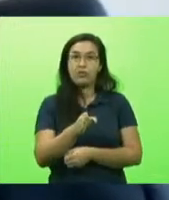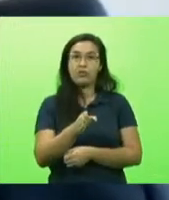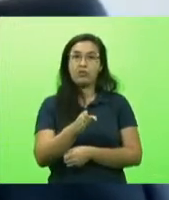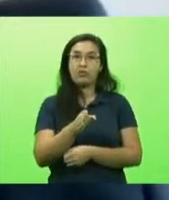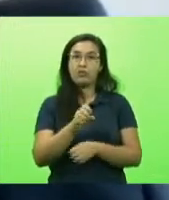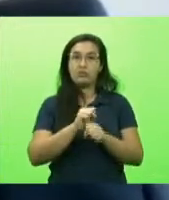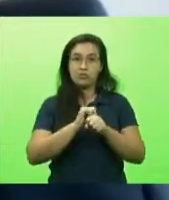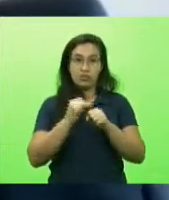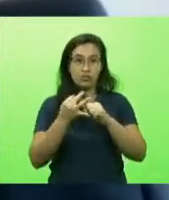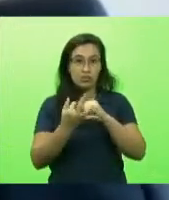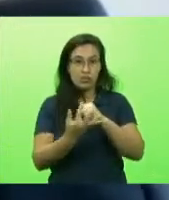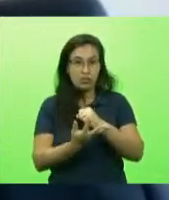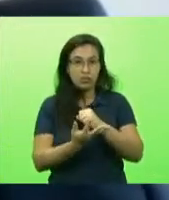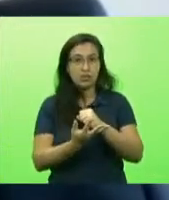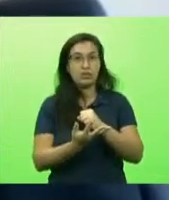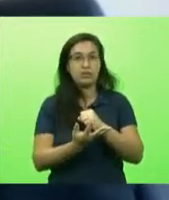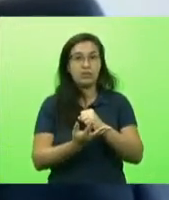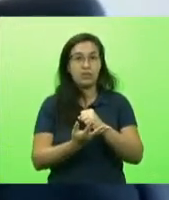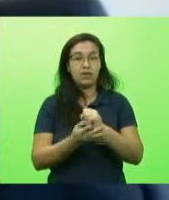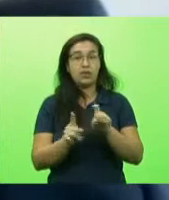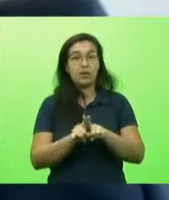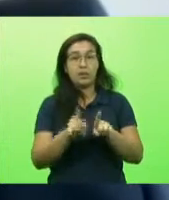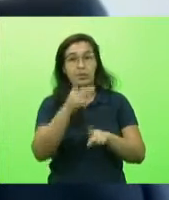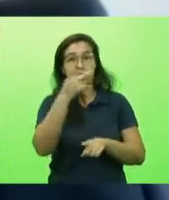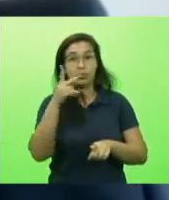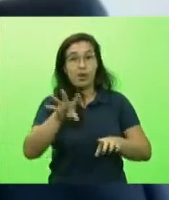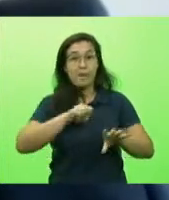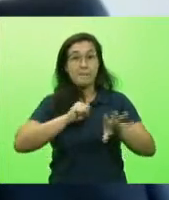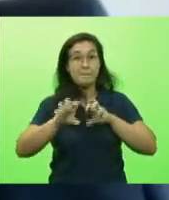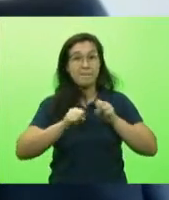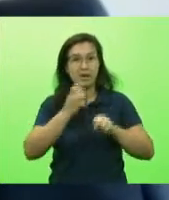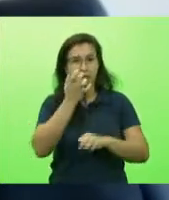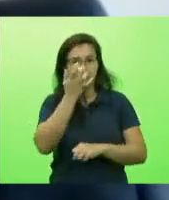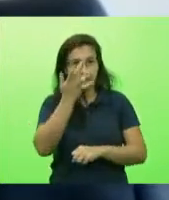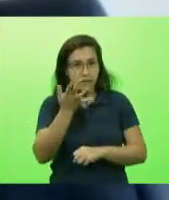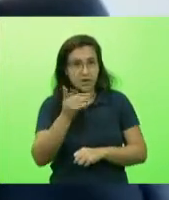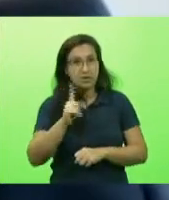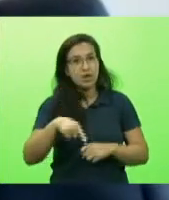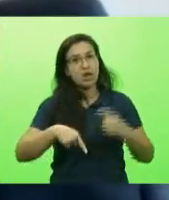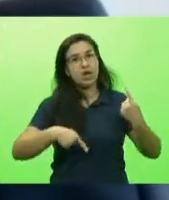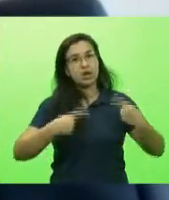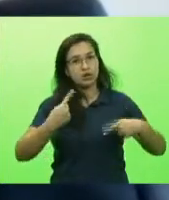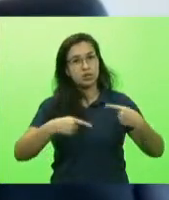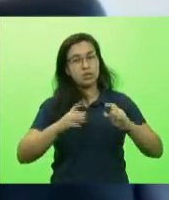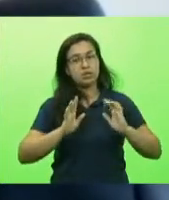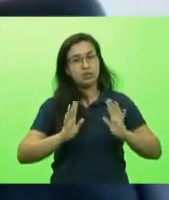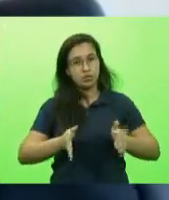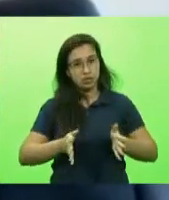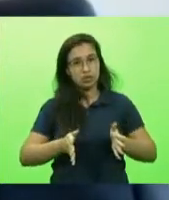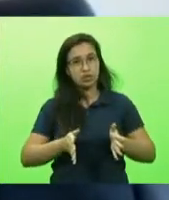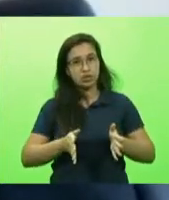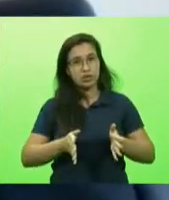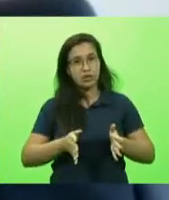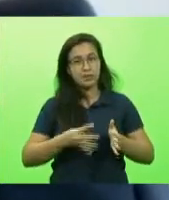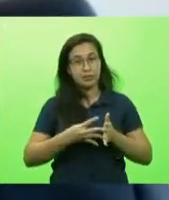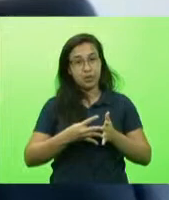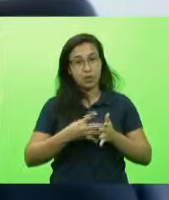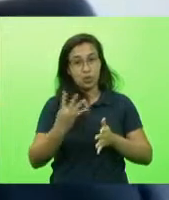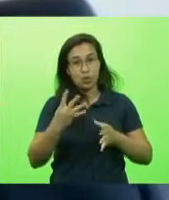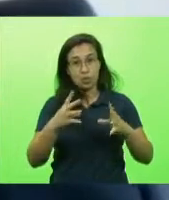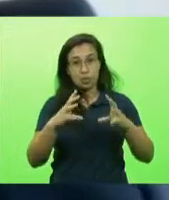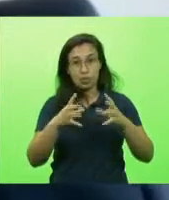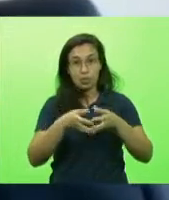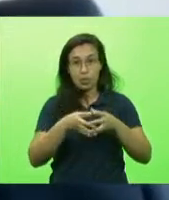esses foram os critérios utilizados para escolha fase 1, 2, 3 e 4 onde na fase 4 estão os profissionais de segurança